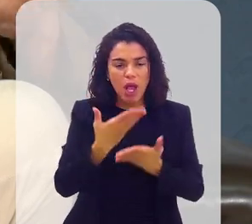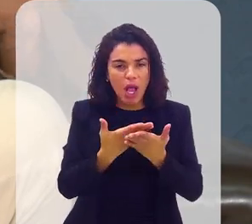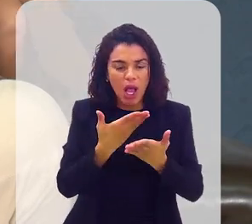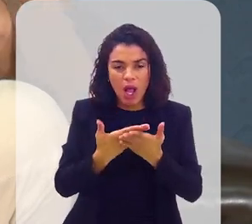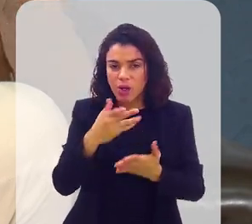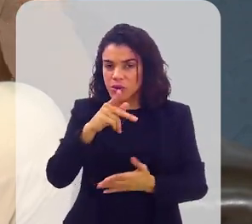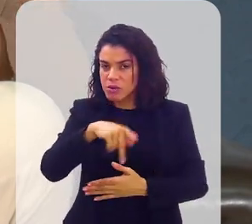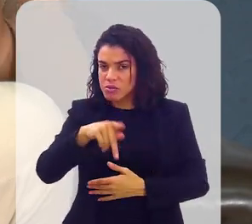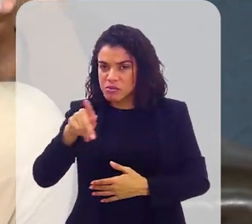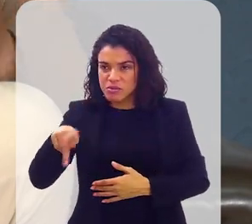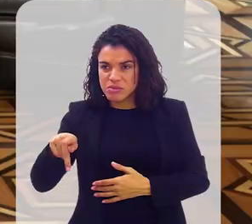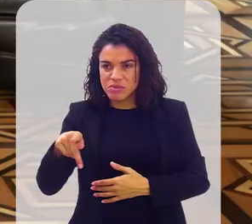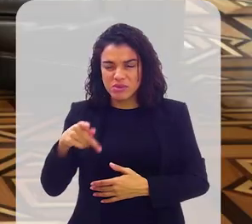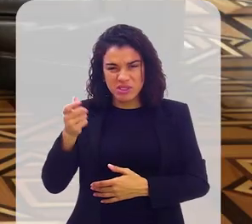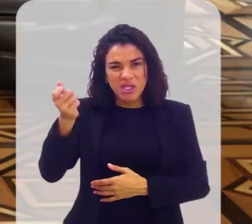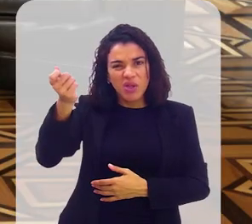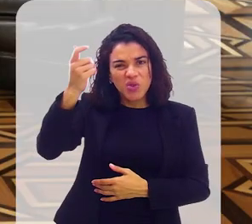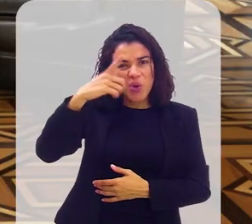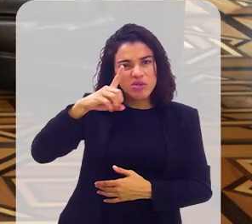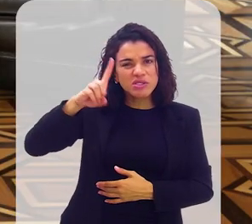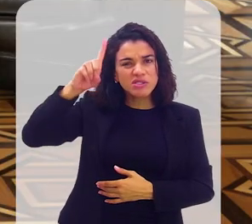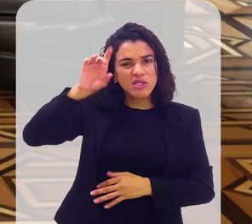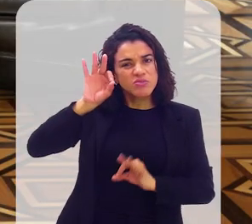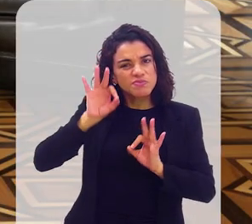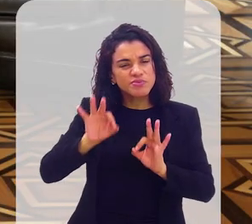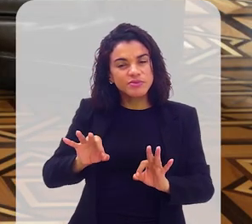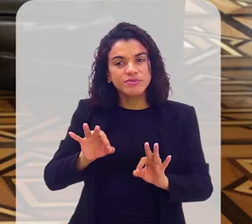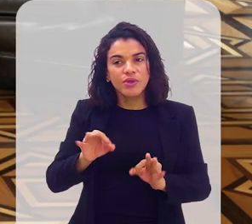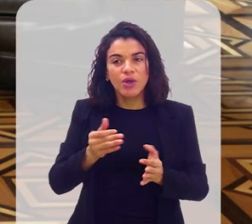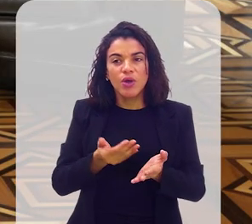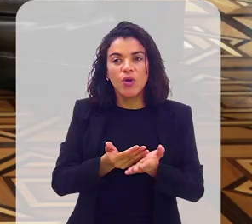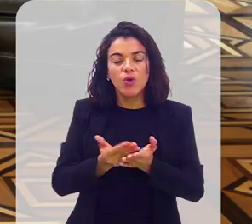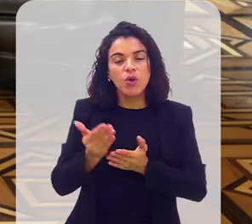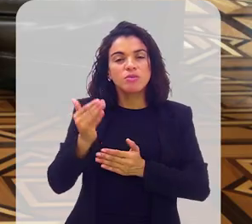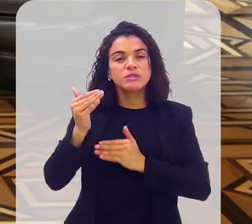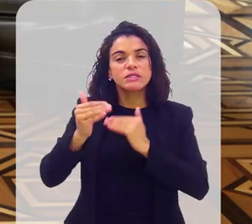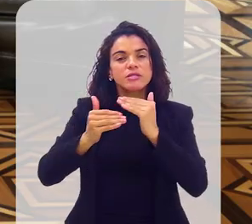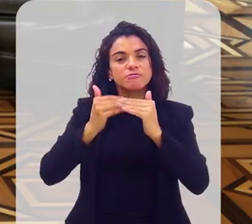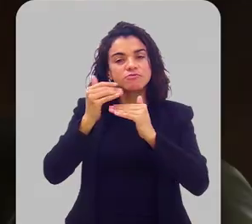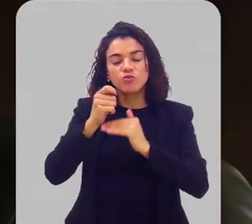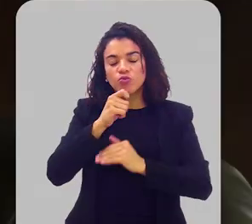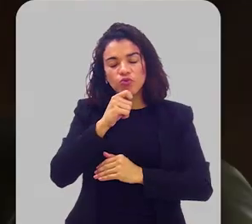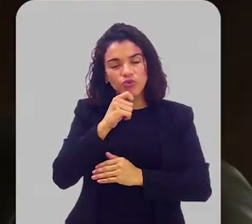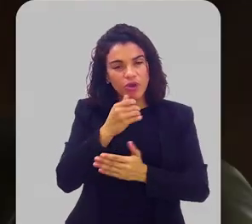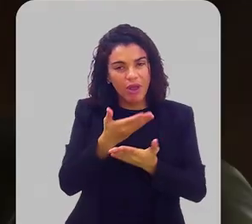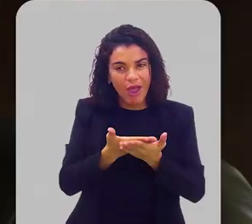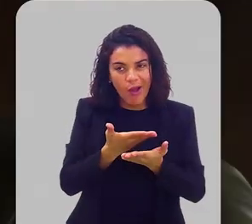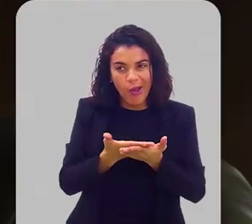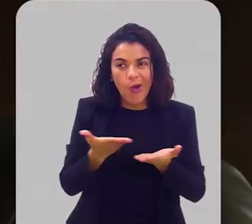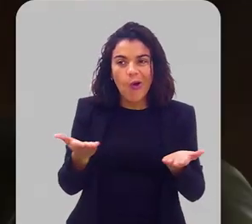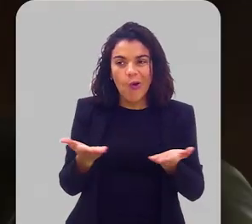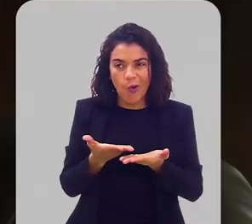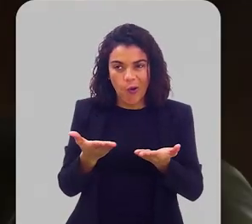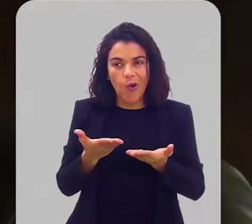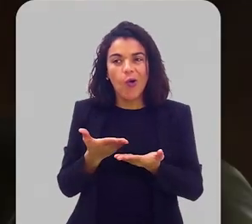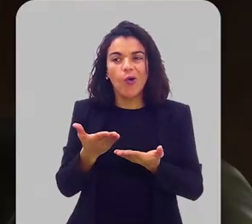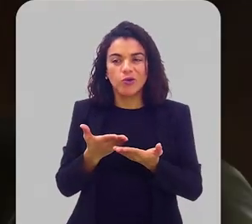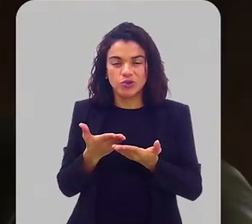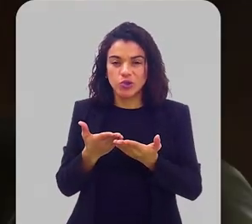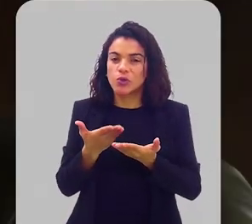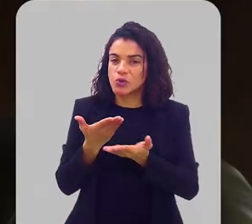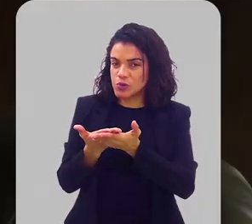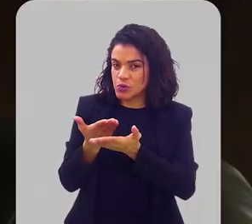professora, isso é um dom de Deus de fato, né? É, comecei a desenvolver sem aulas mesmo, hoje em dia que eu estou me